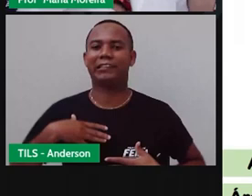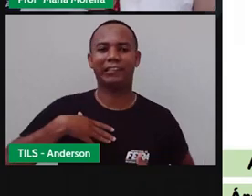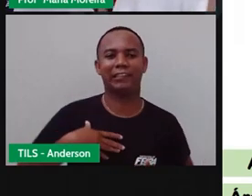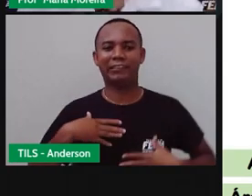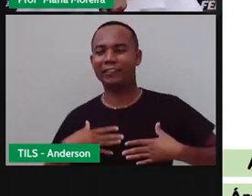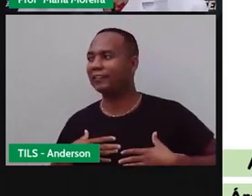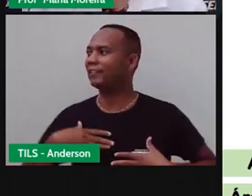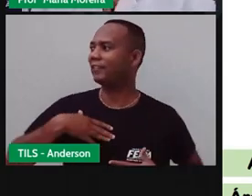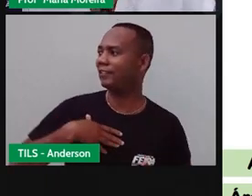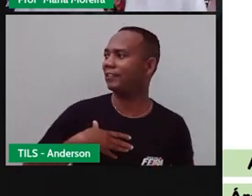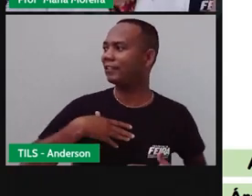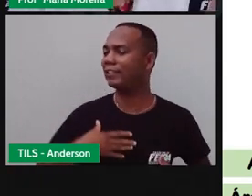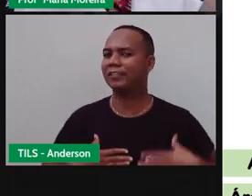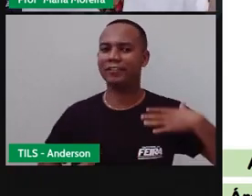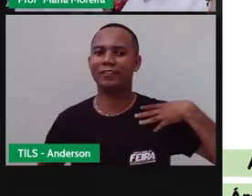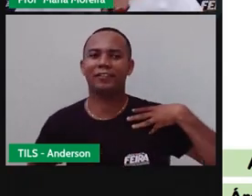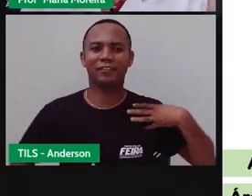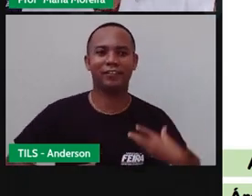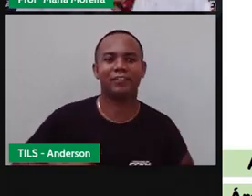Já tá chegando, olha só, gente.